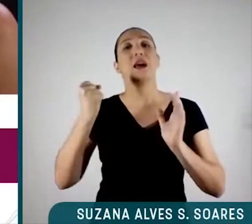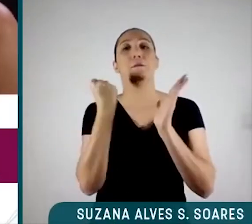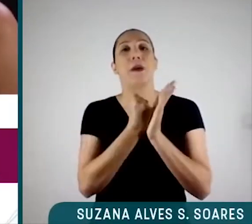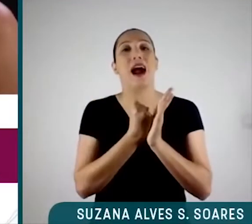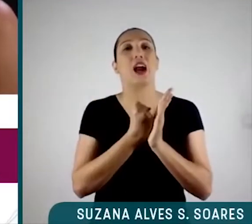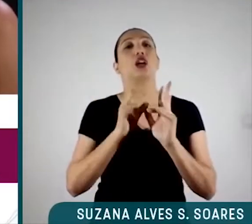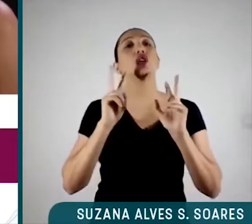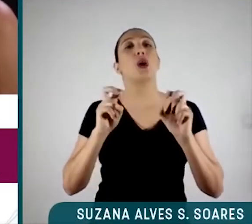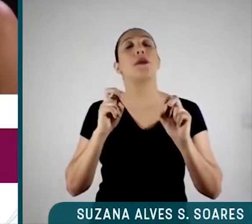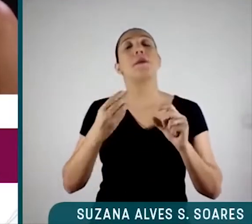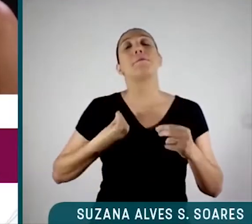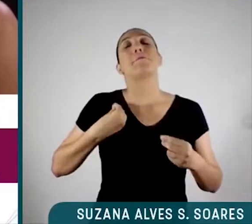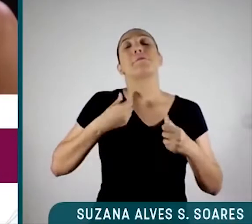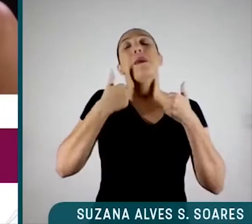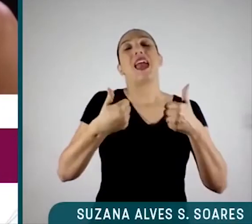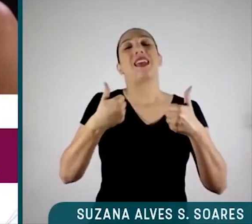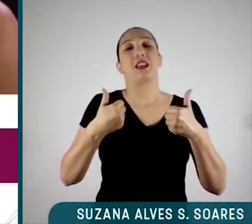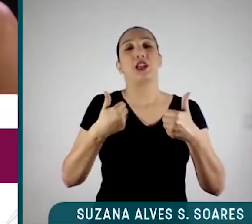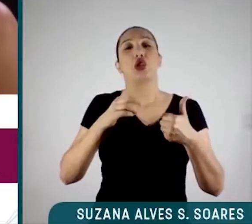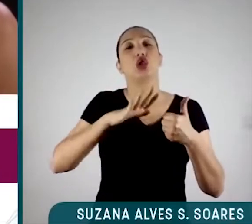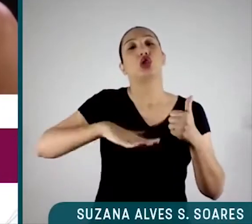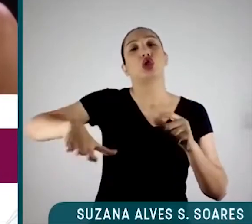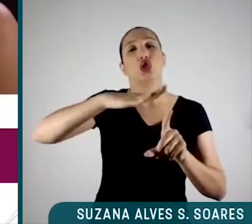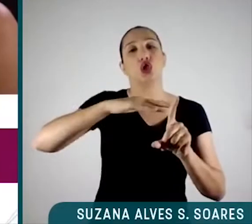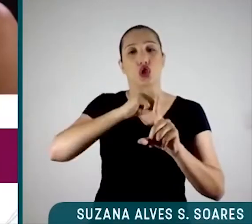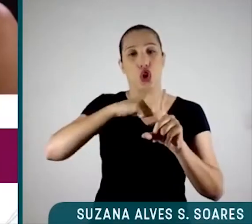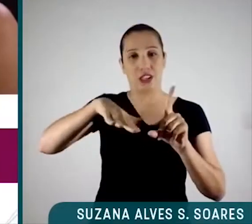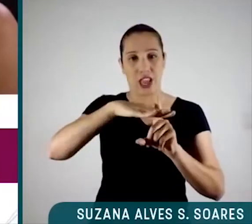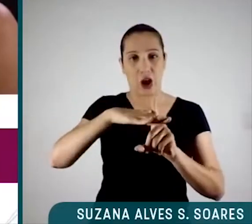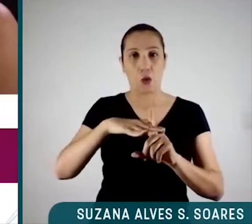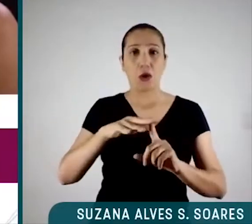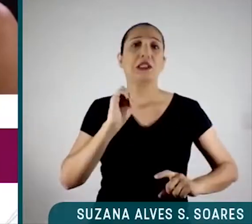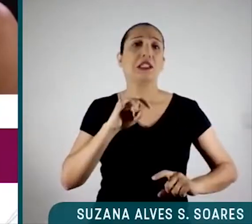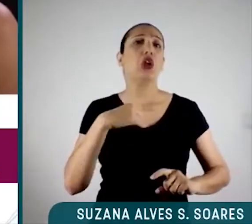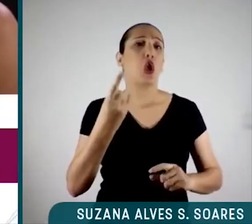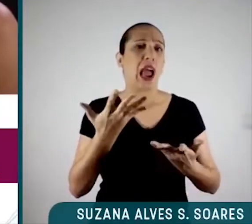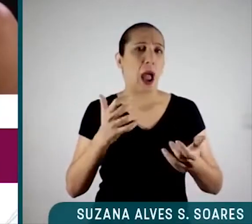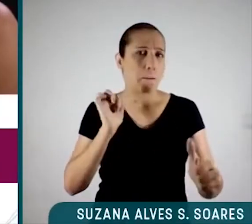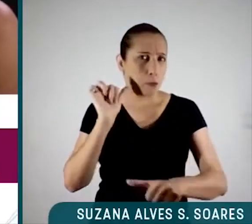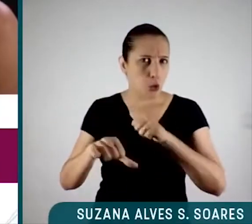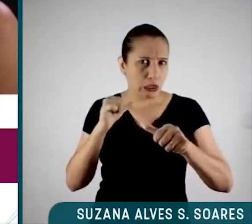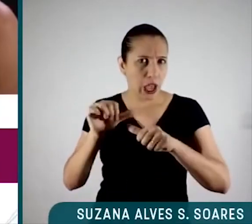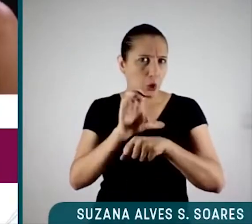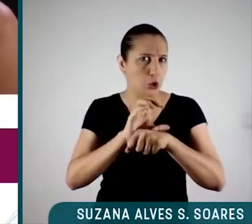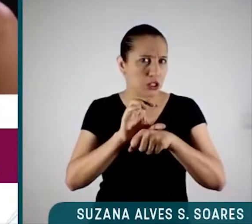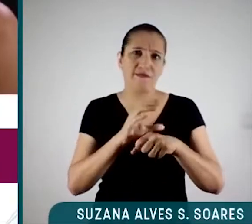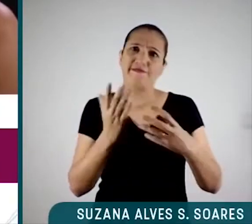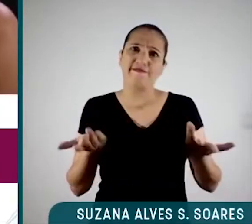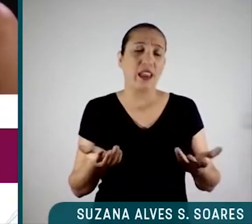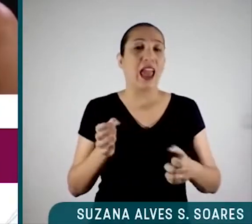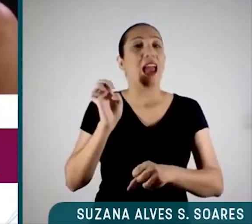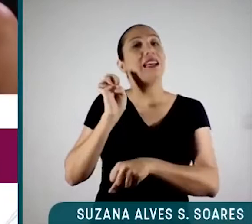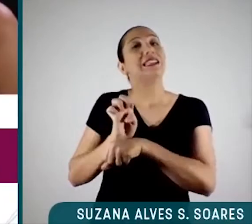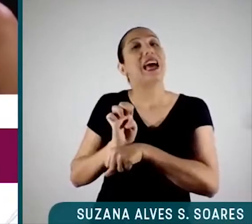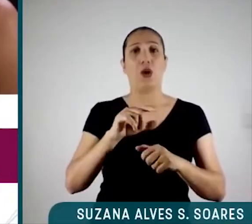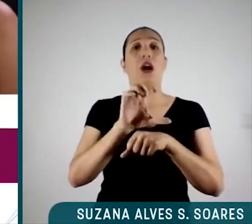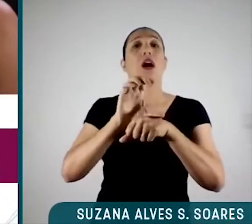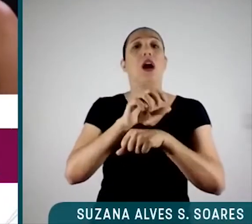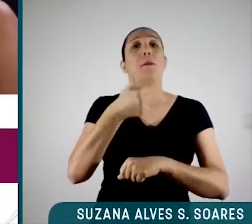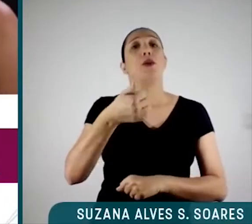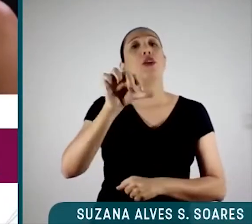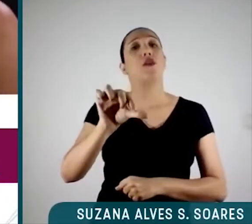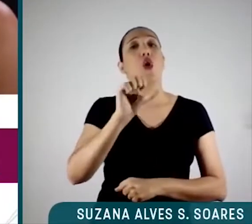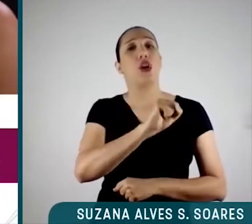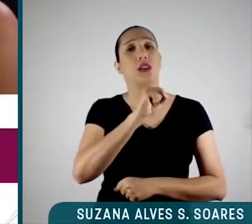-estar social. Então, a não ser que a gente queira repactuar a nossa Constituição, o Estado mínimo não cabe na Constituição.